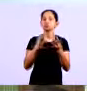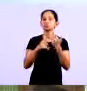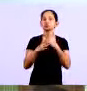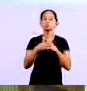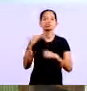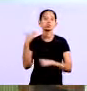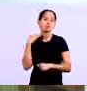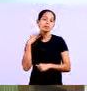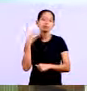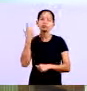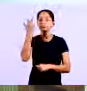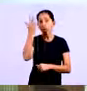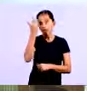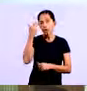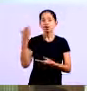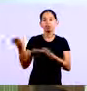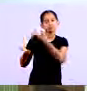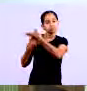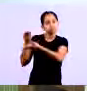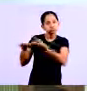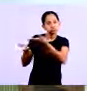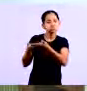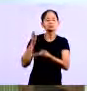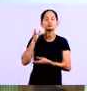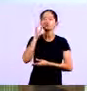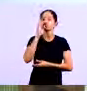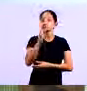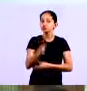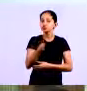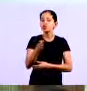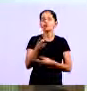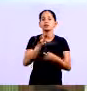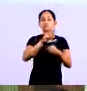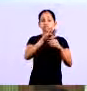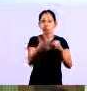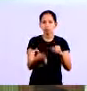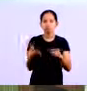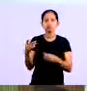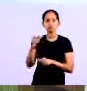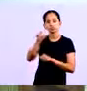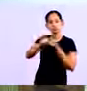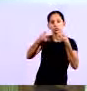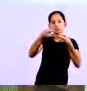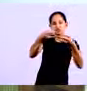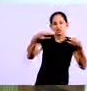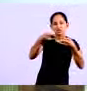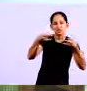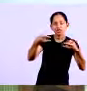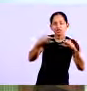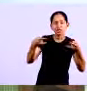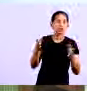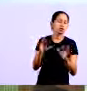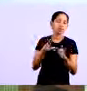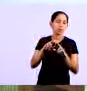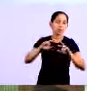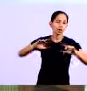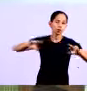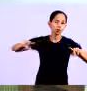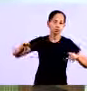isso hoje muito comumente então você já acorda com ele se eu tiver que fazer uma promoção eu já sei que eu vou lá e troco o cheque ou a duplicata